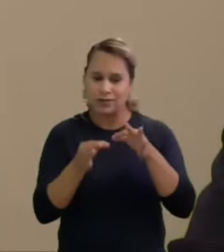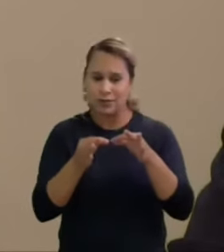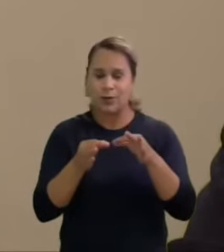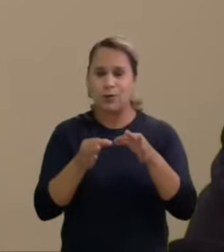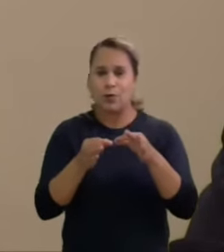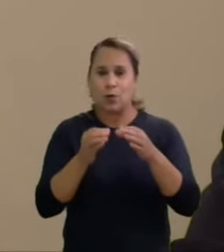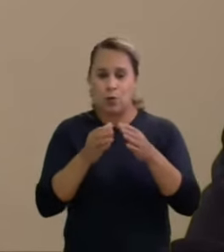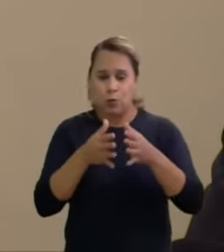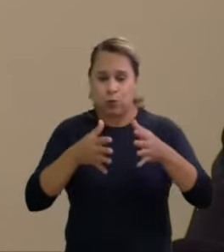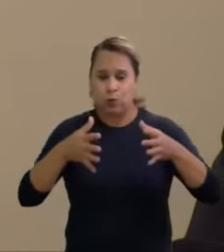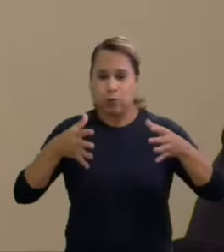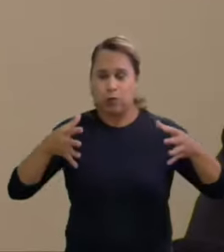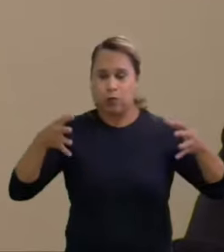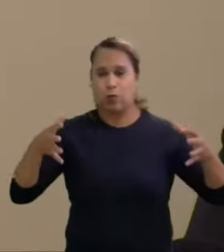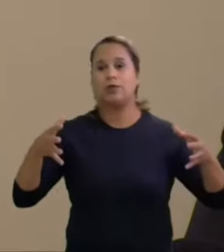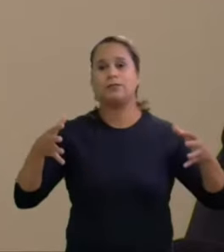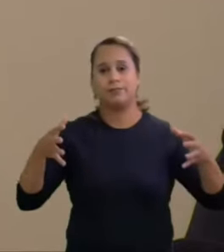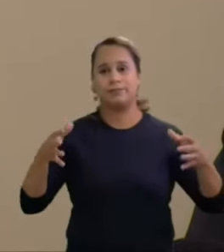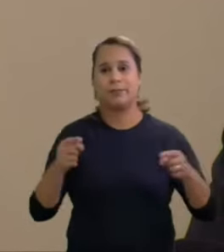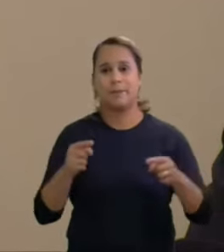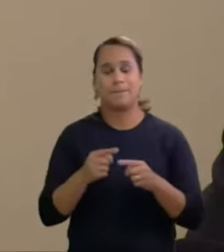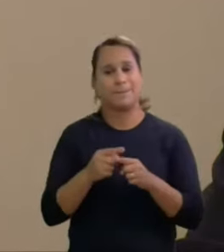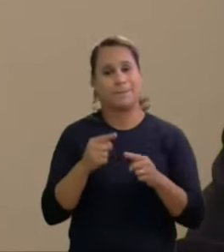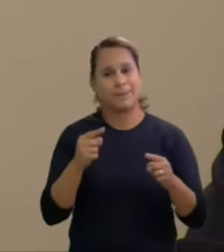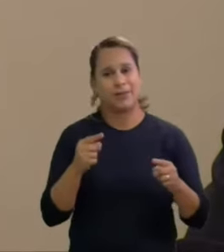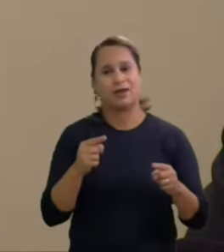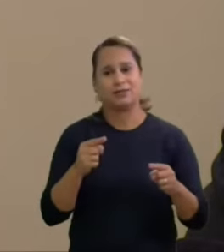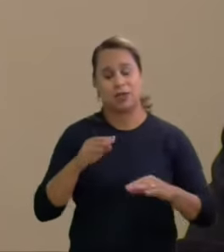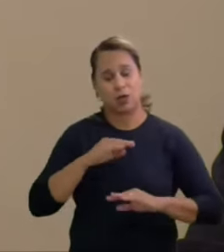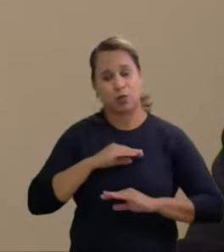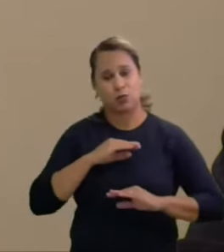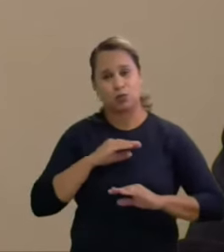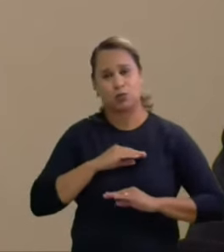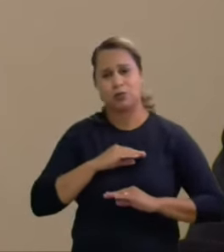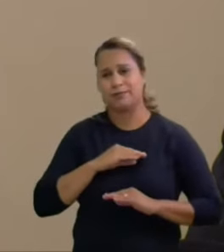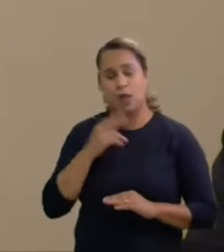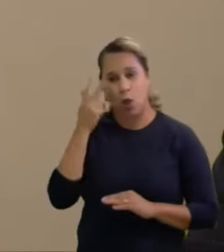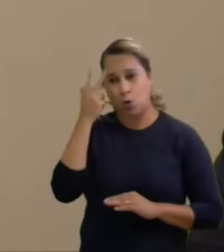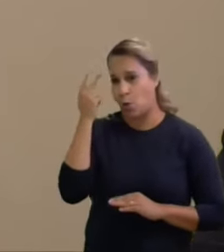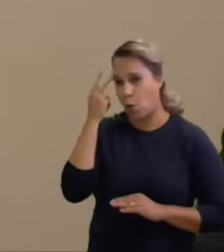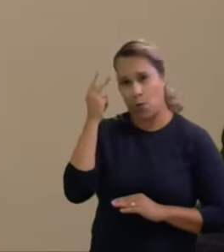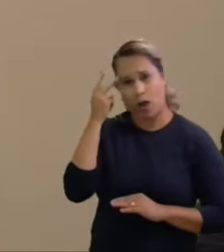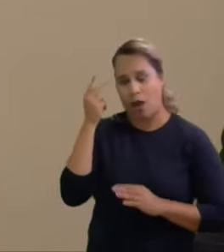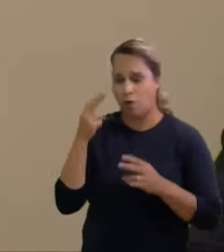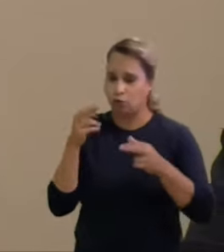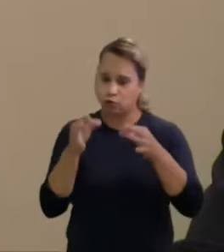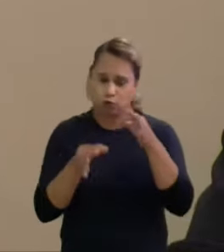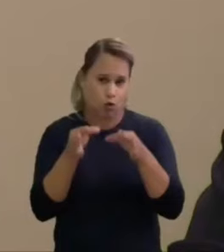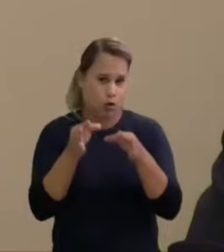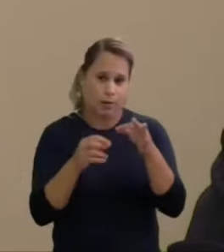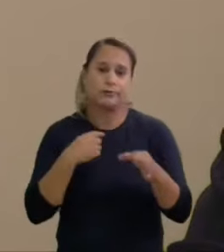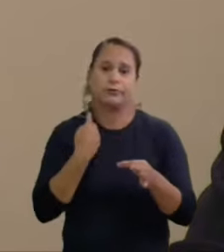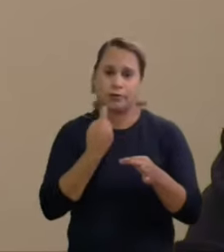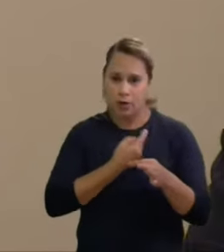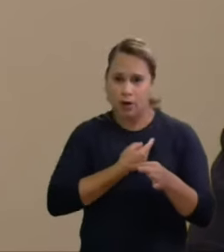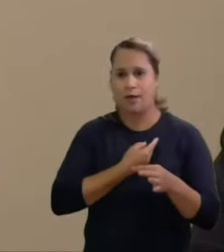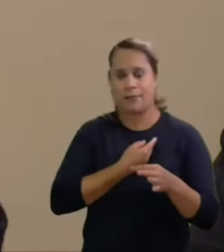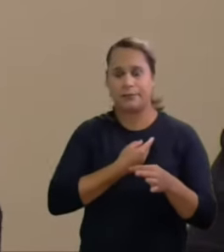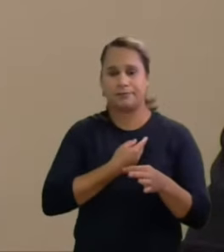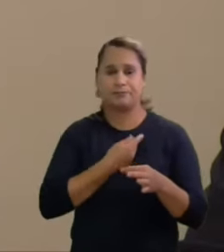maior mas essa é uma situação que é comum nos julgamentos nossos aqui ainda mais num colegiado